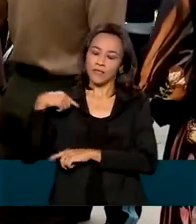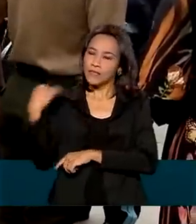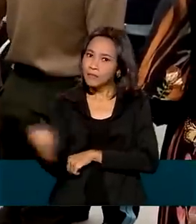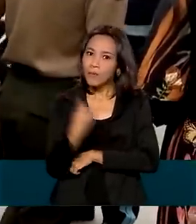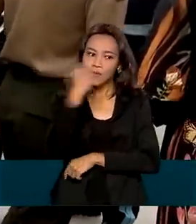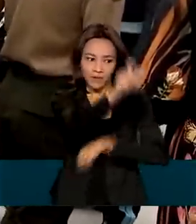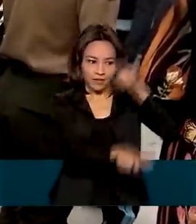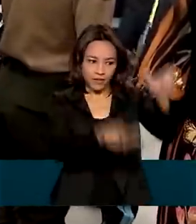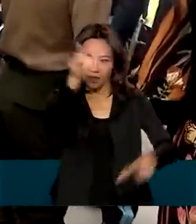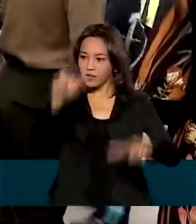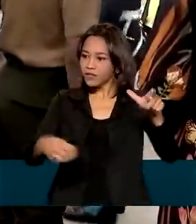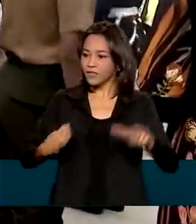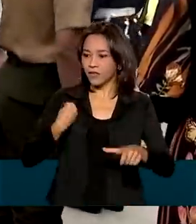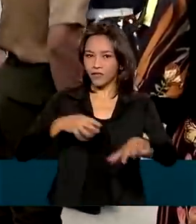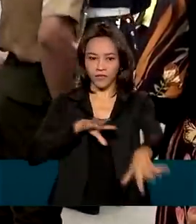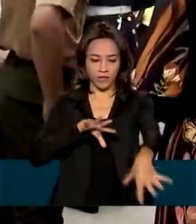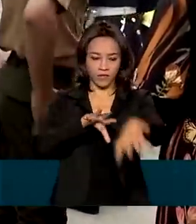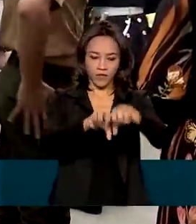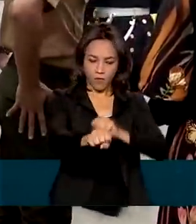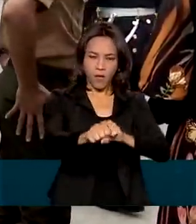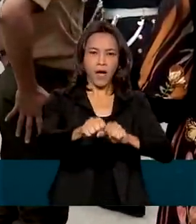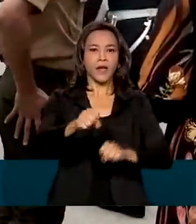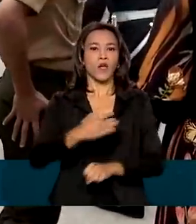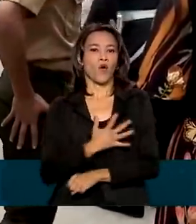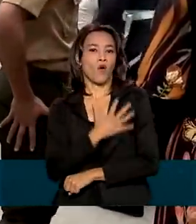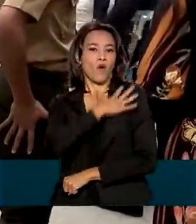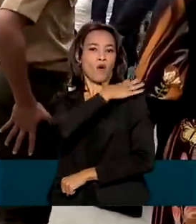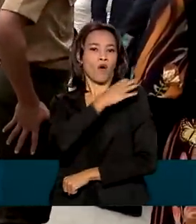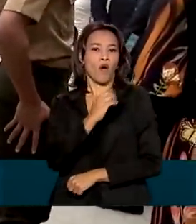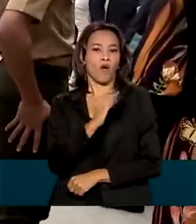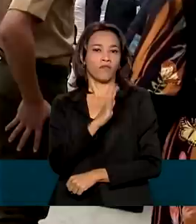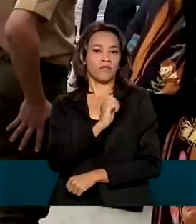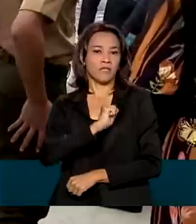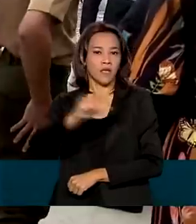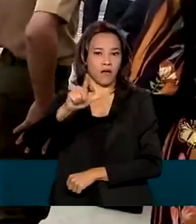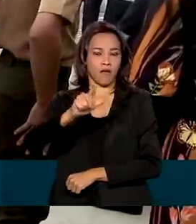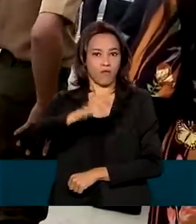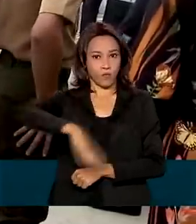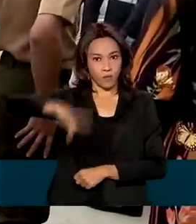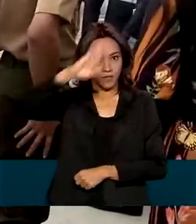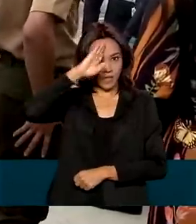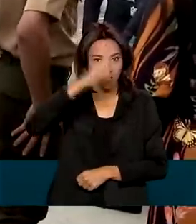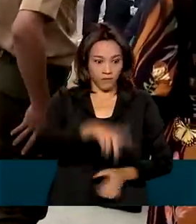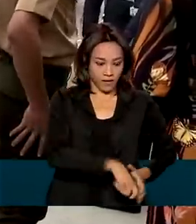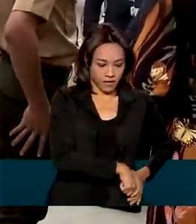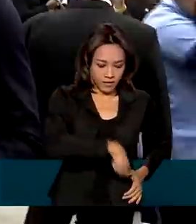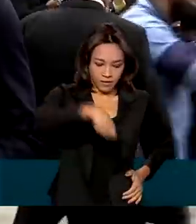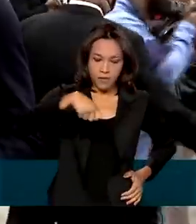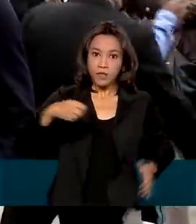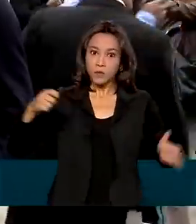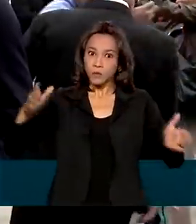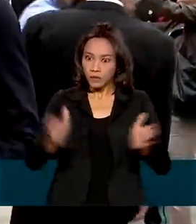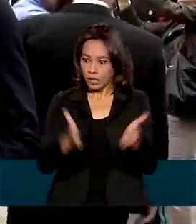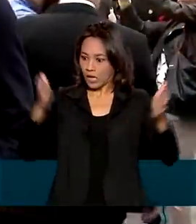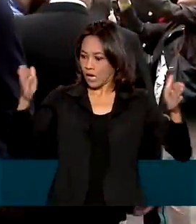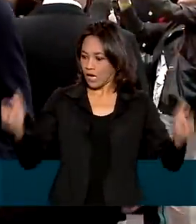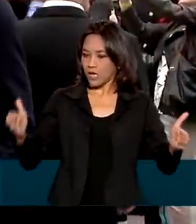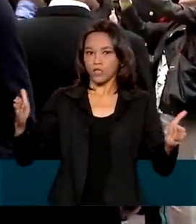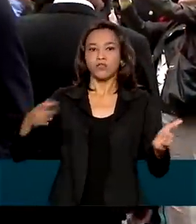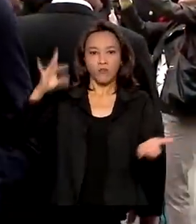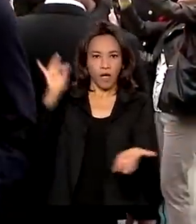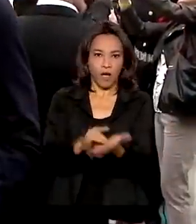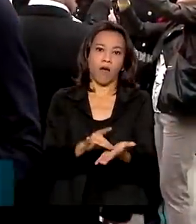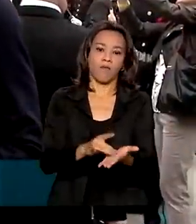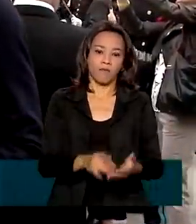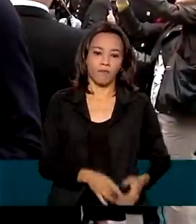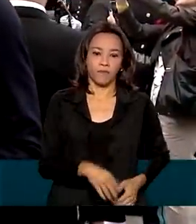dos cadetes. Quando se formarem oficiais do Exército, eles vão receber a espada em tamanho real. A gente batalhou muito para